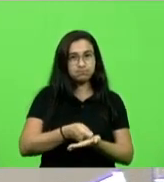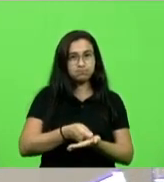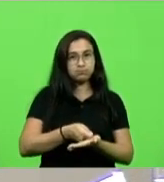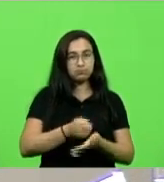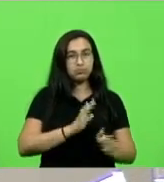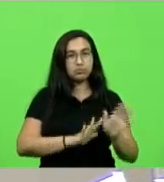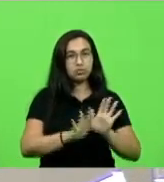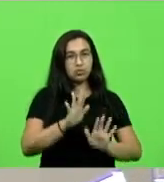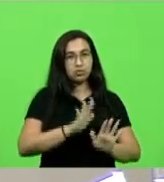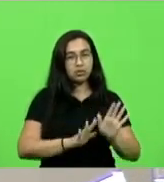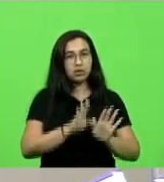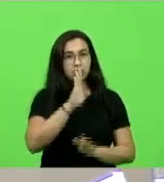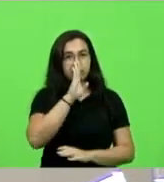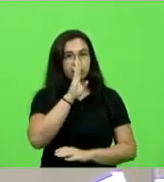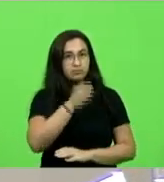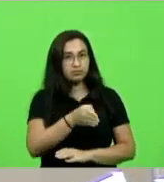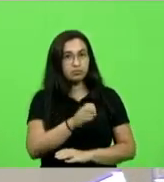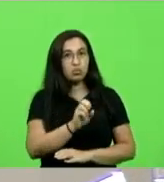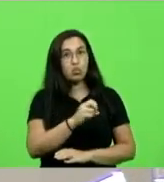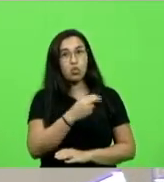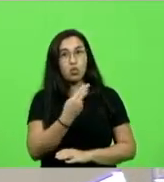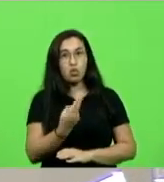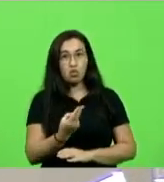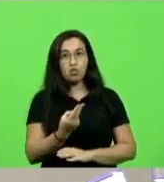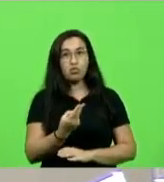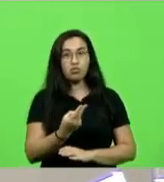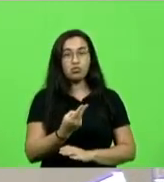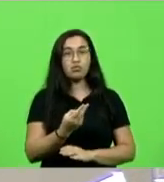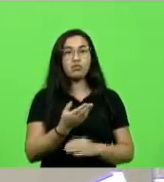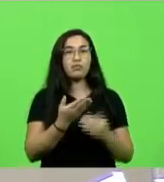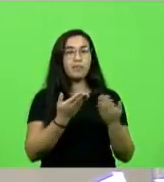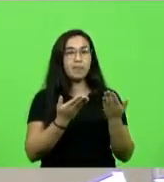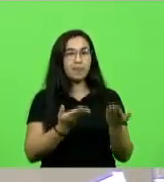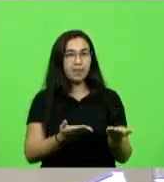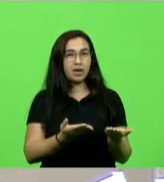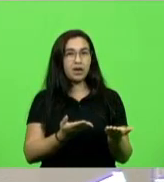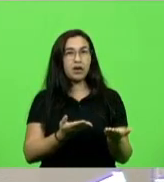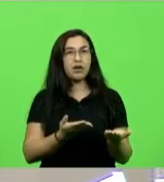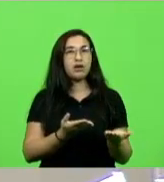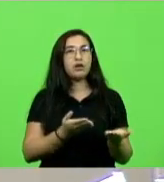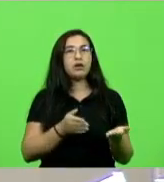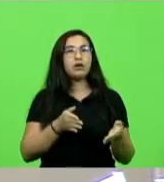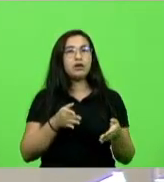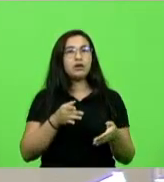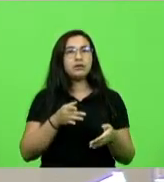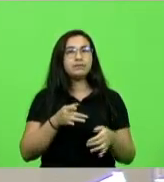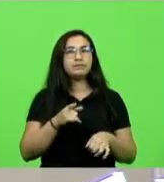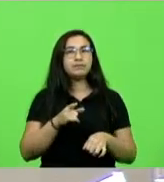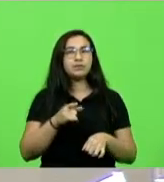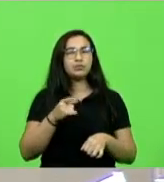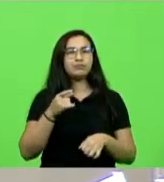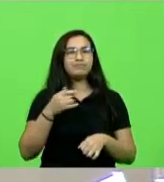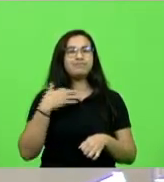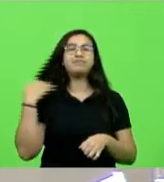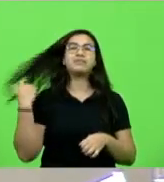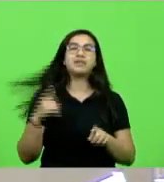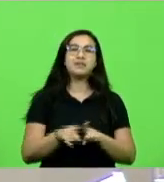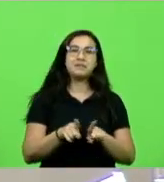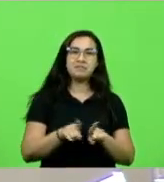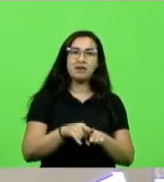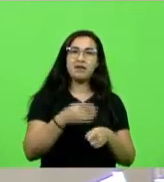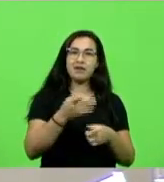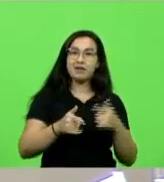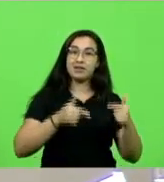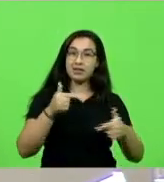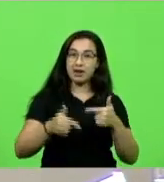direta ou indiretamente, o pleno e regular exercício do mandato parlamentar e de suas funções legislativas